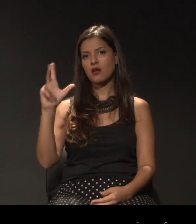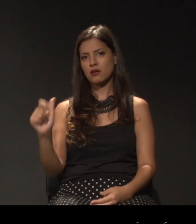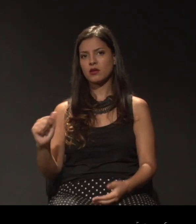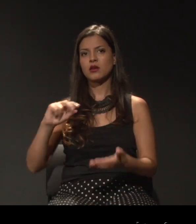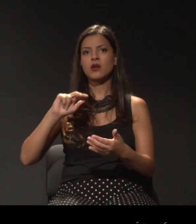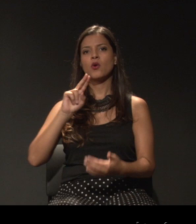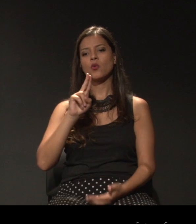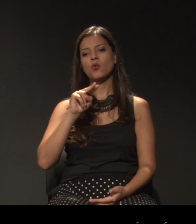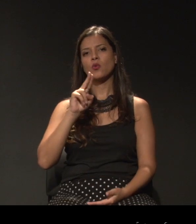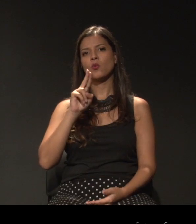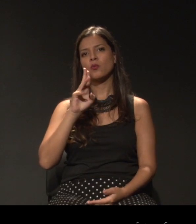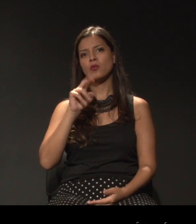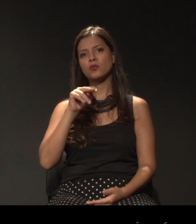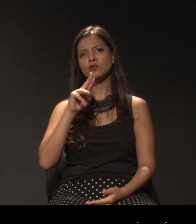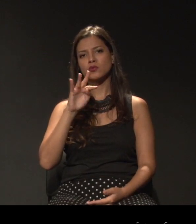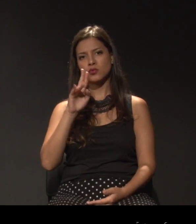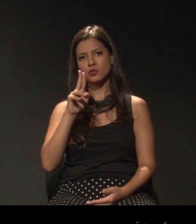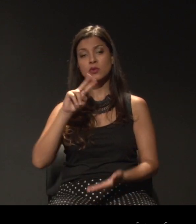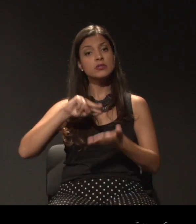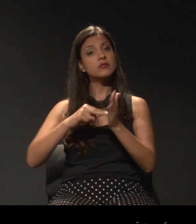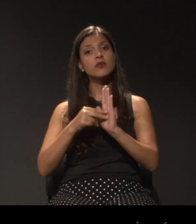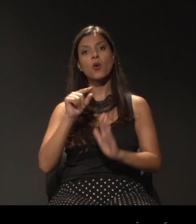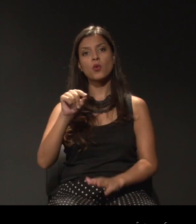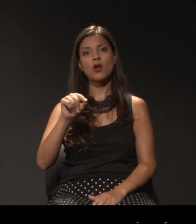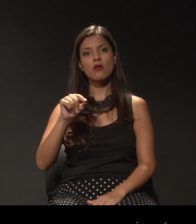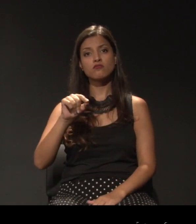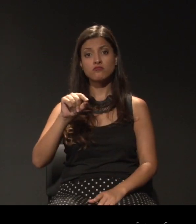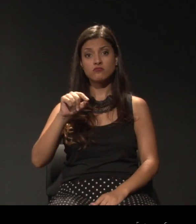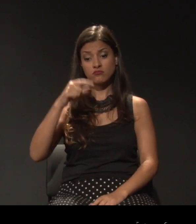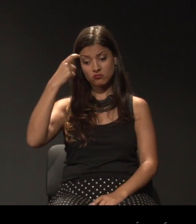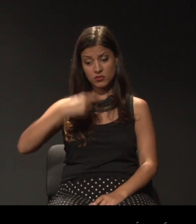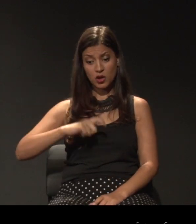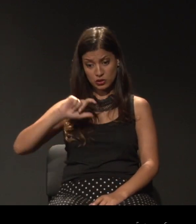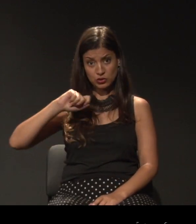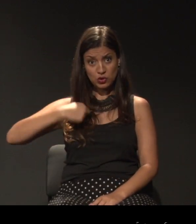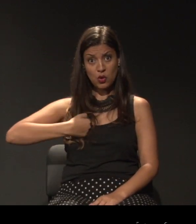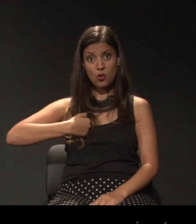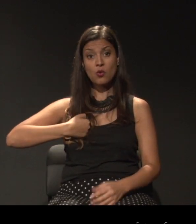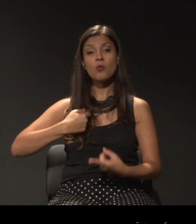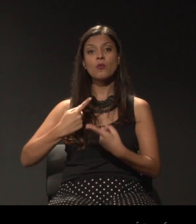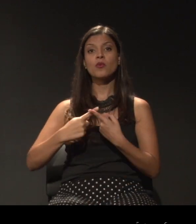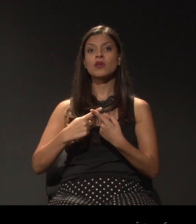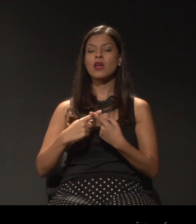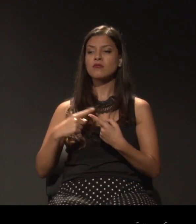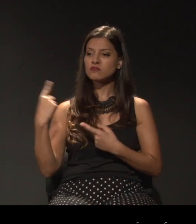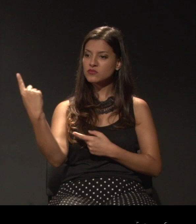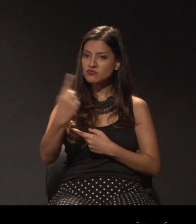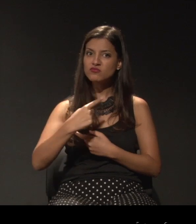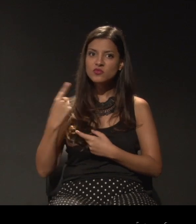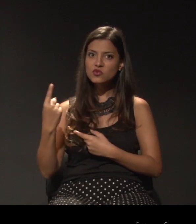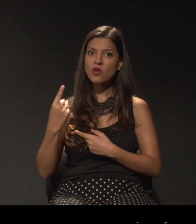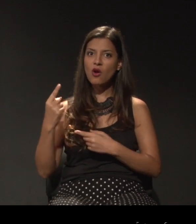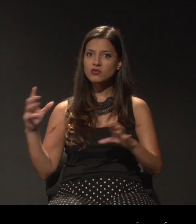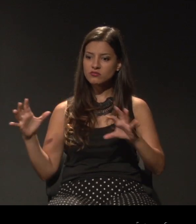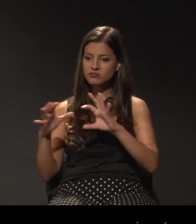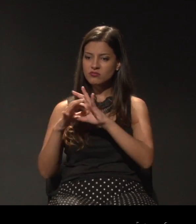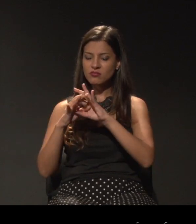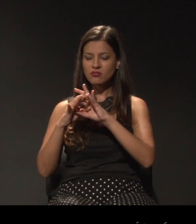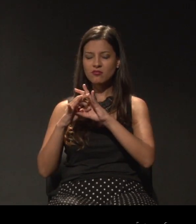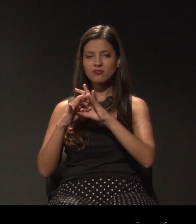porque nós somos. E é isso que esse espaço representa para a gente. Esse espaço de